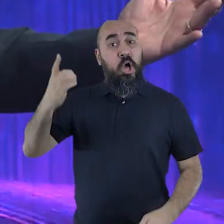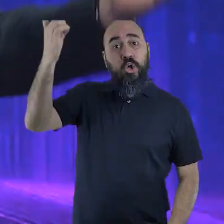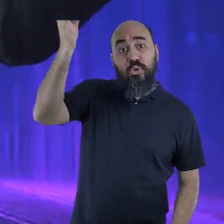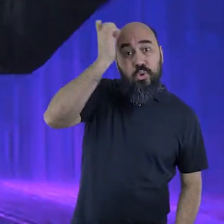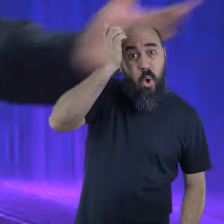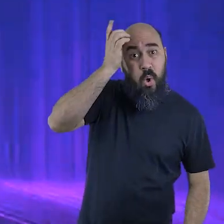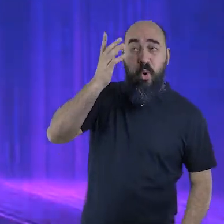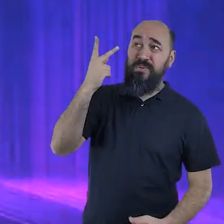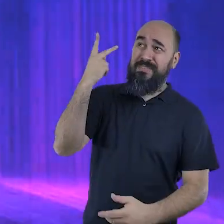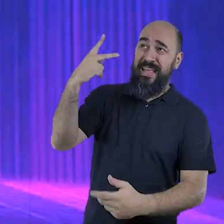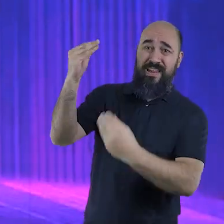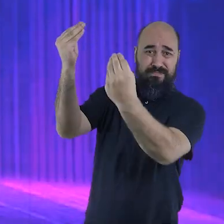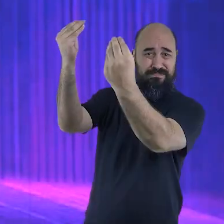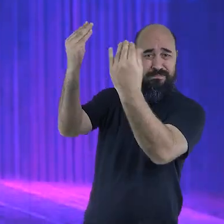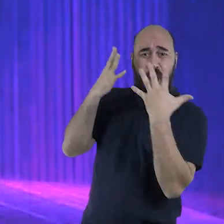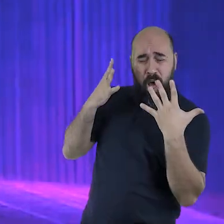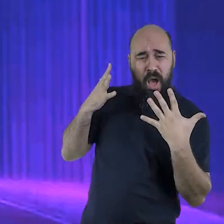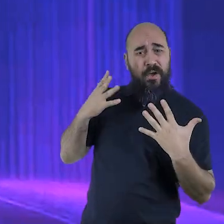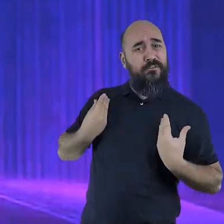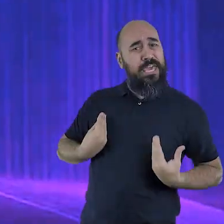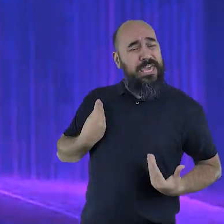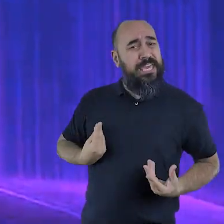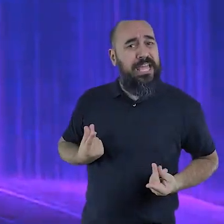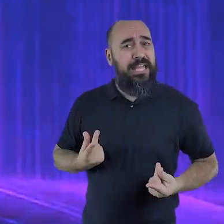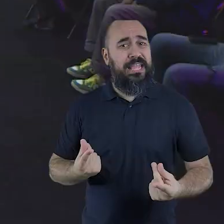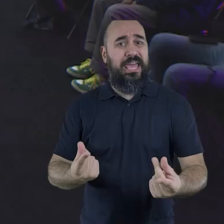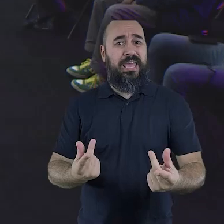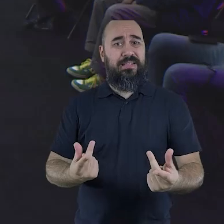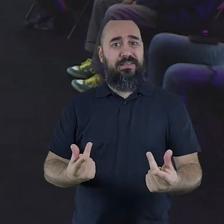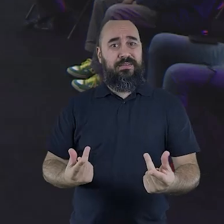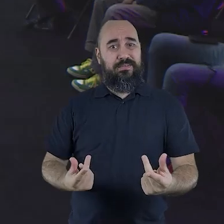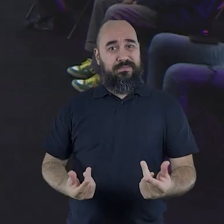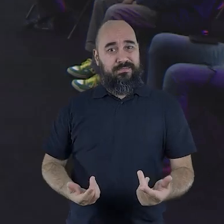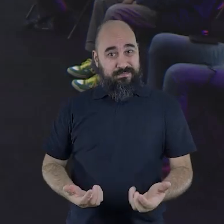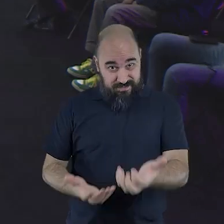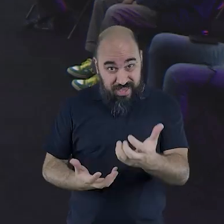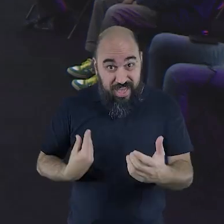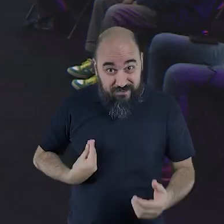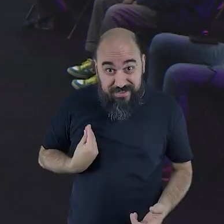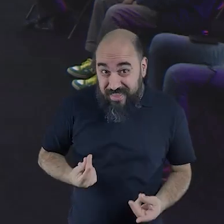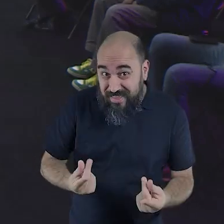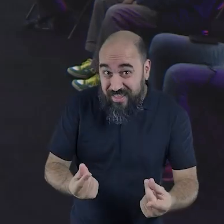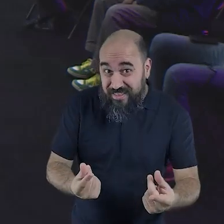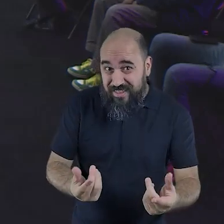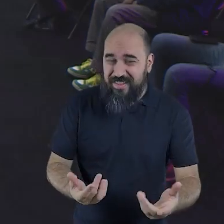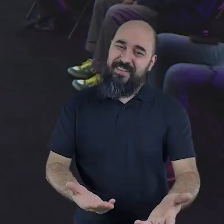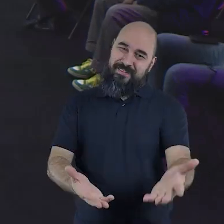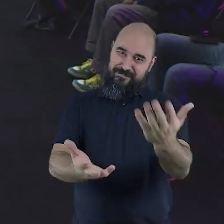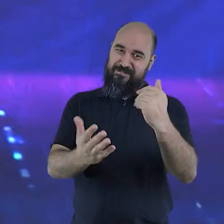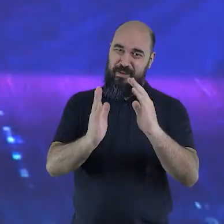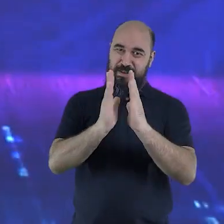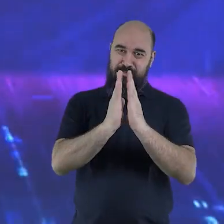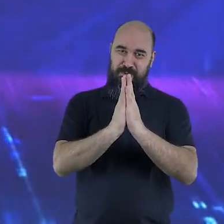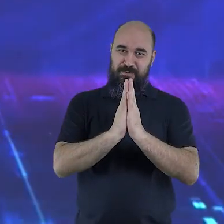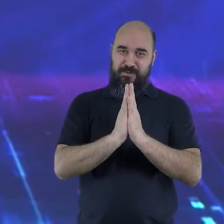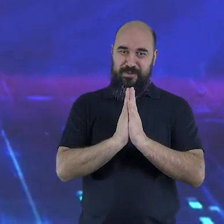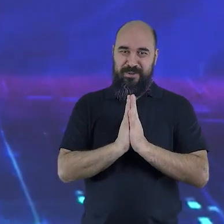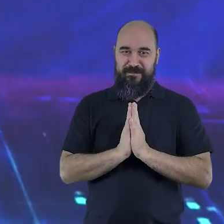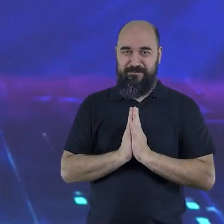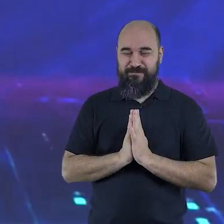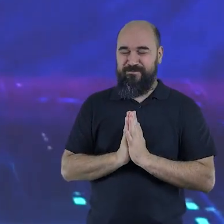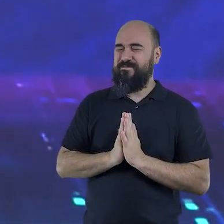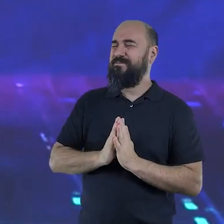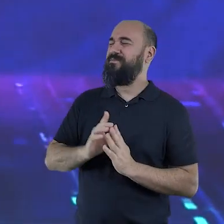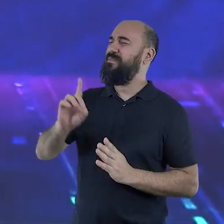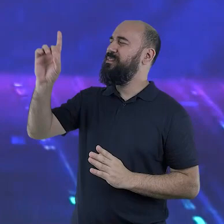dom maravilhoso da vida eterna que temos em Cristo Jesus seja o seu desejo eu quero lhe convidar neste momento a fechar os seus olhos e vamos juntos